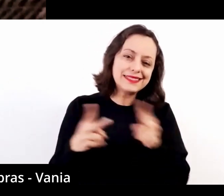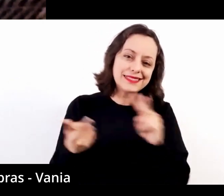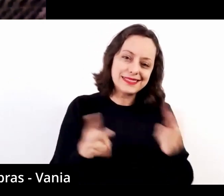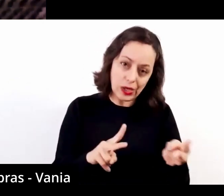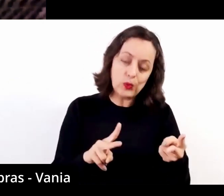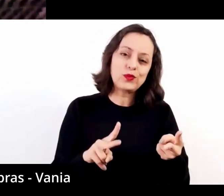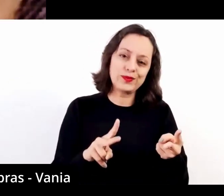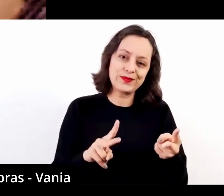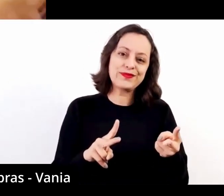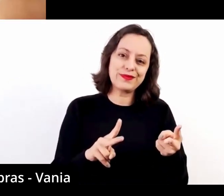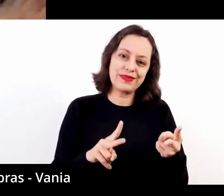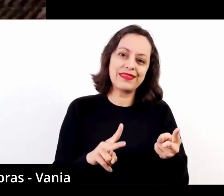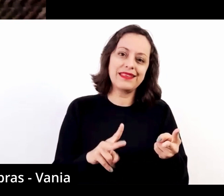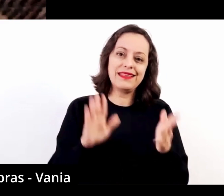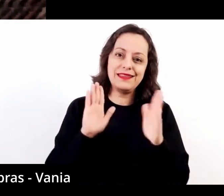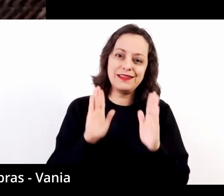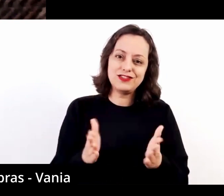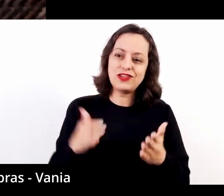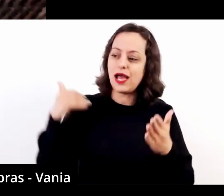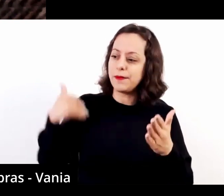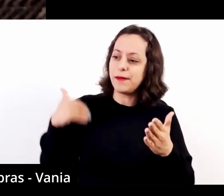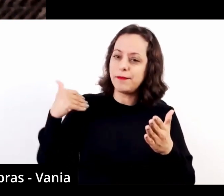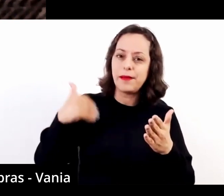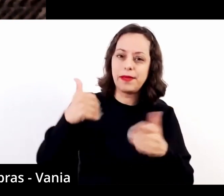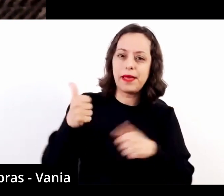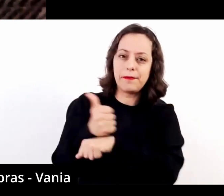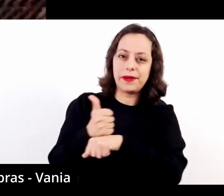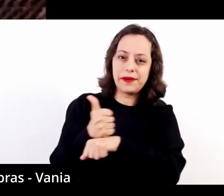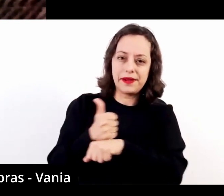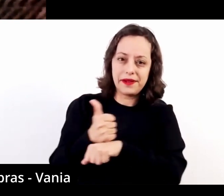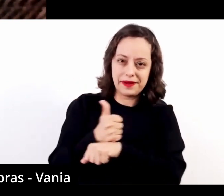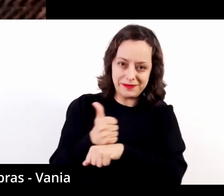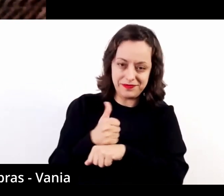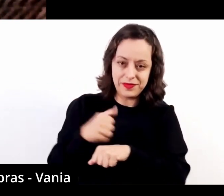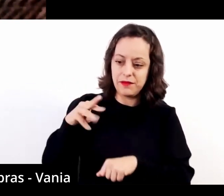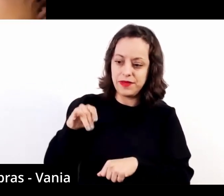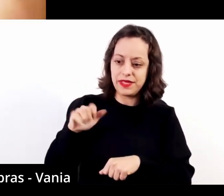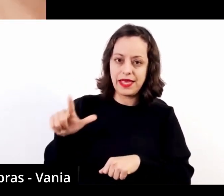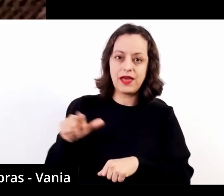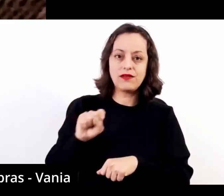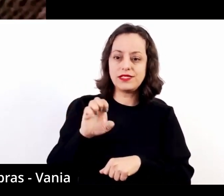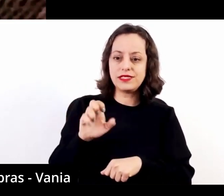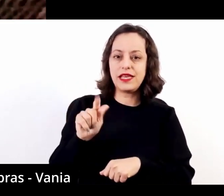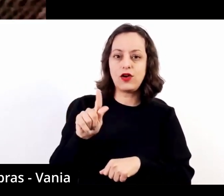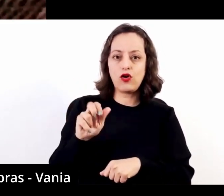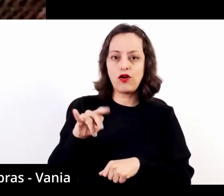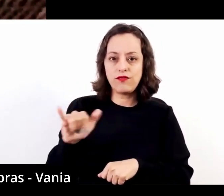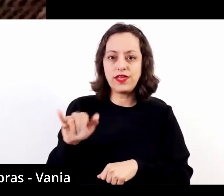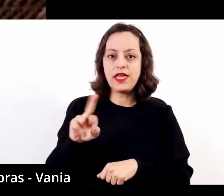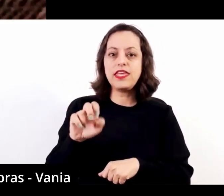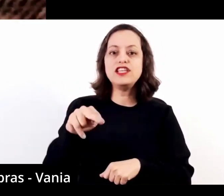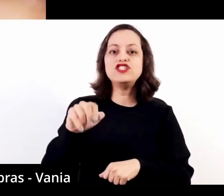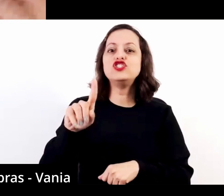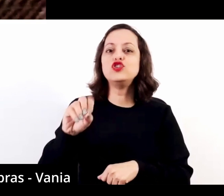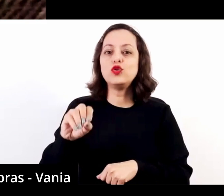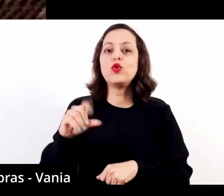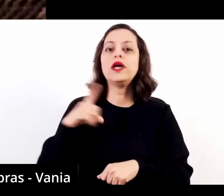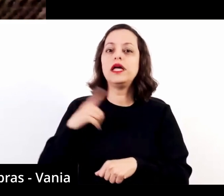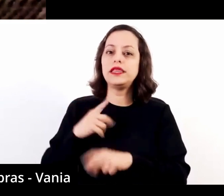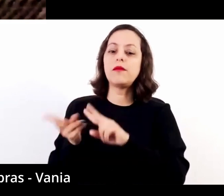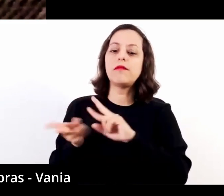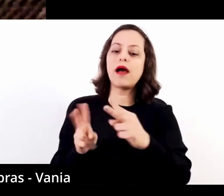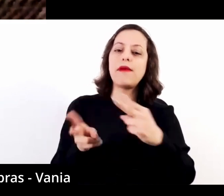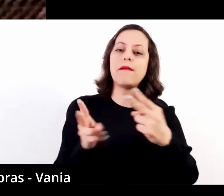herdado de Miobet, de Segovia, de Regino Sanz de la Maza, pôde efetivamente, para as gerações